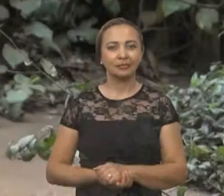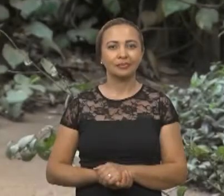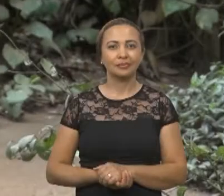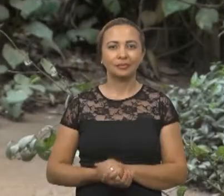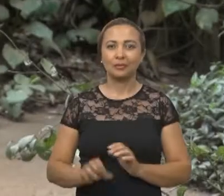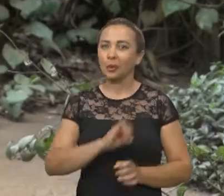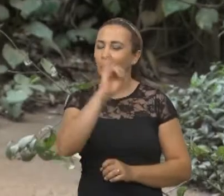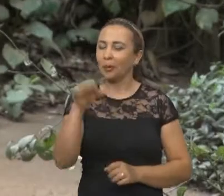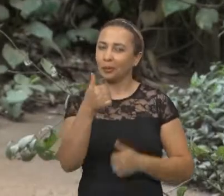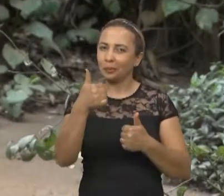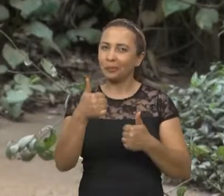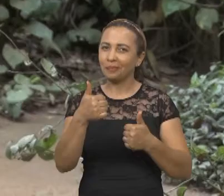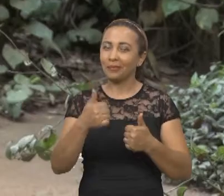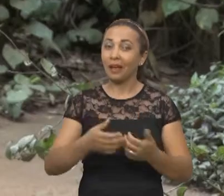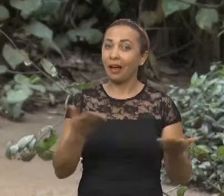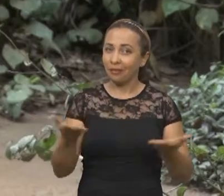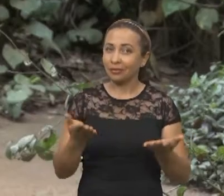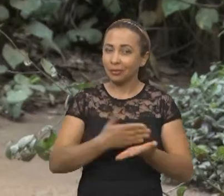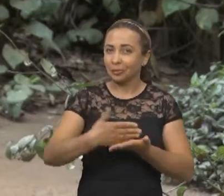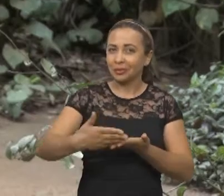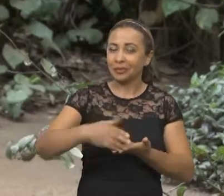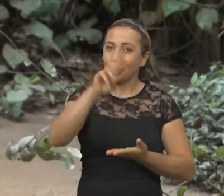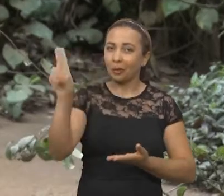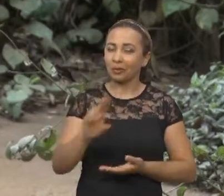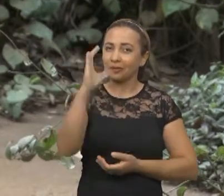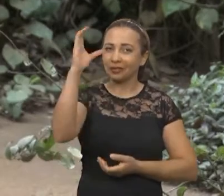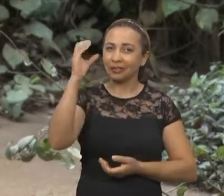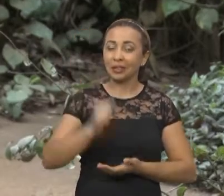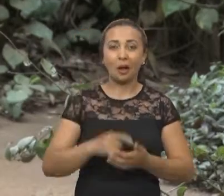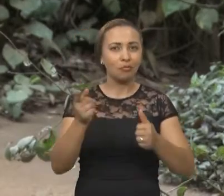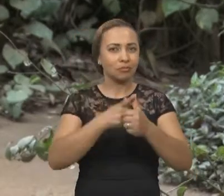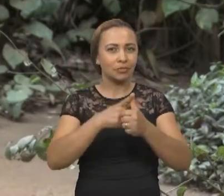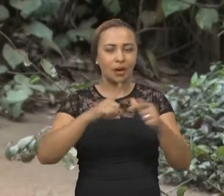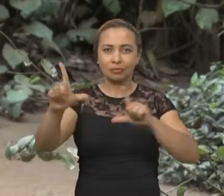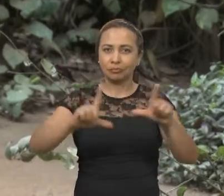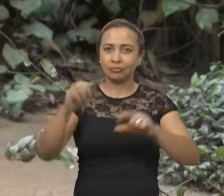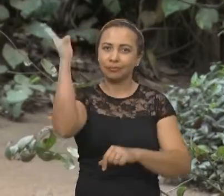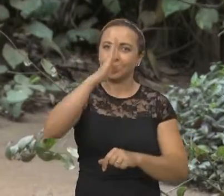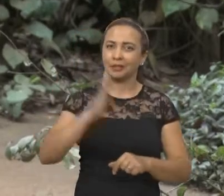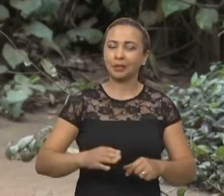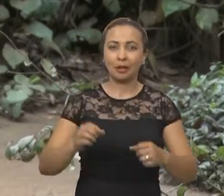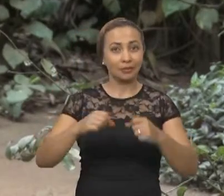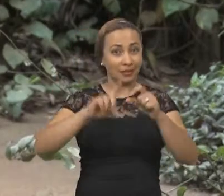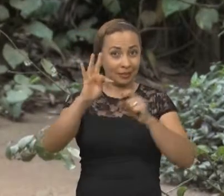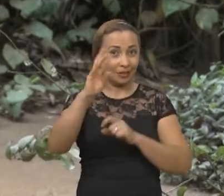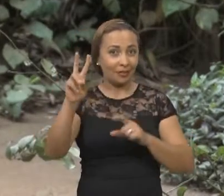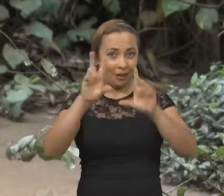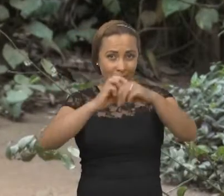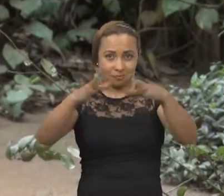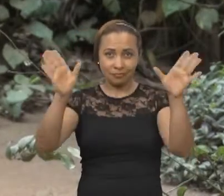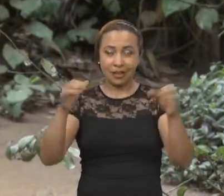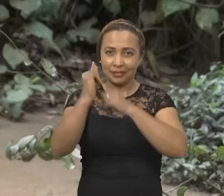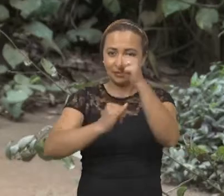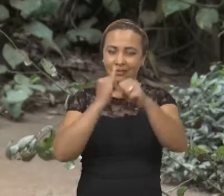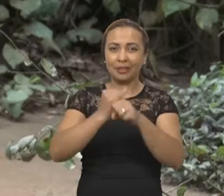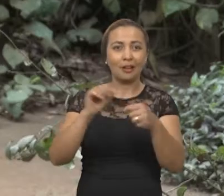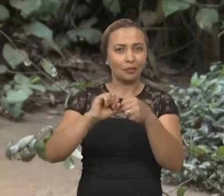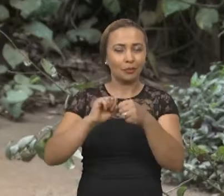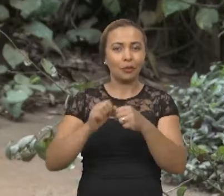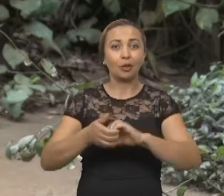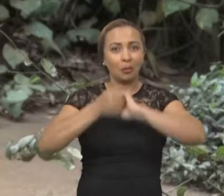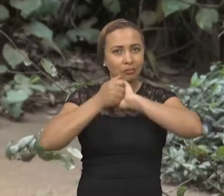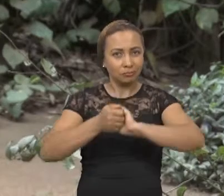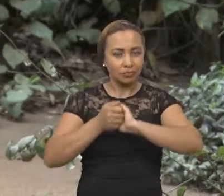Olá, tudo bem? Está no ar mais um Univerciência, o primeiro programa brasileiro de TV e internet produzido por meio da